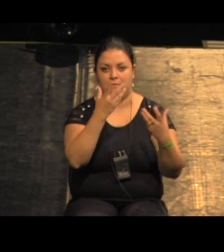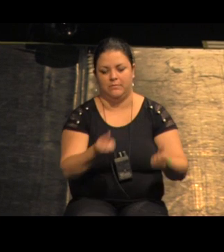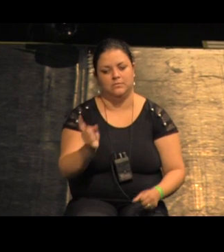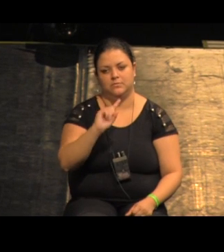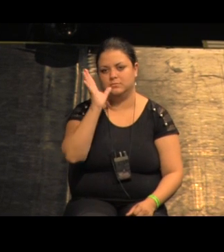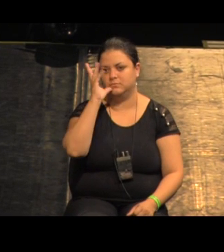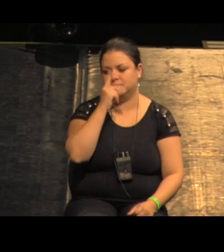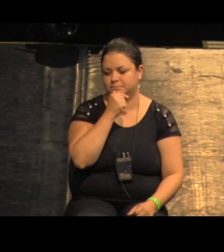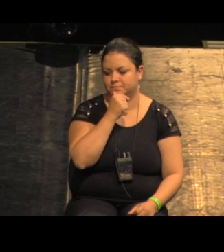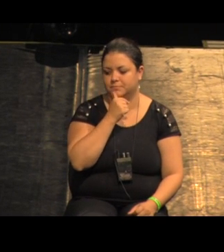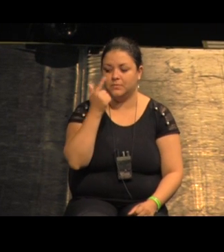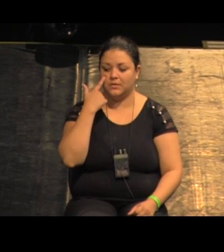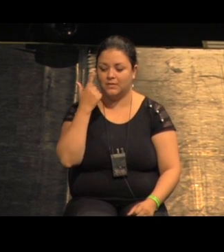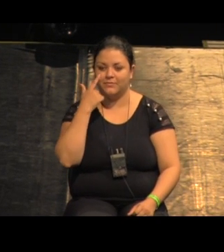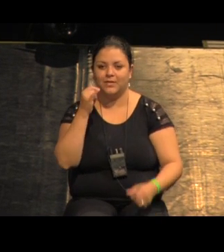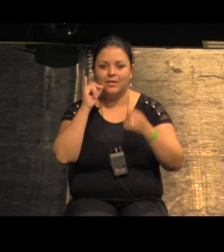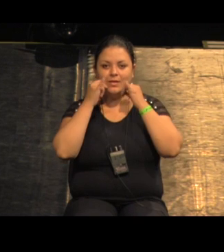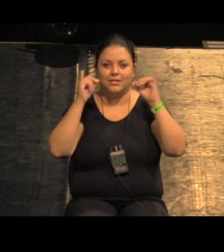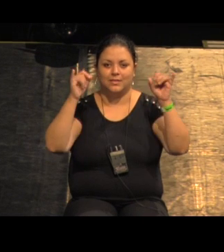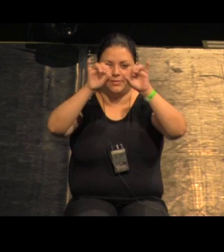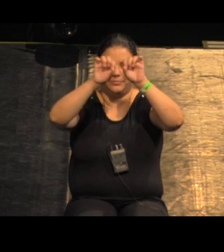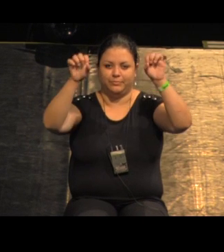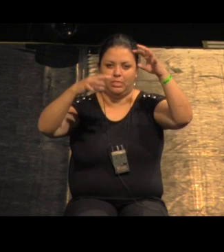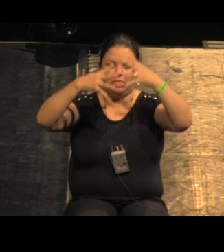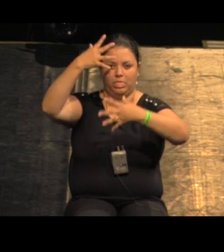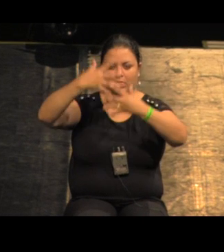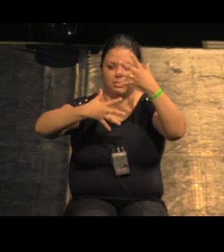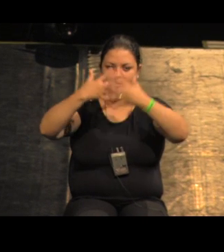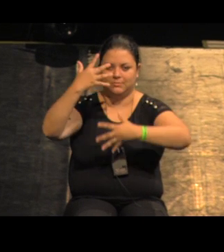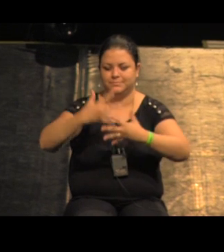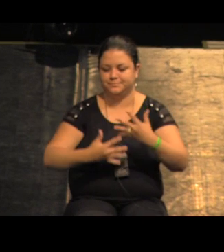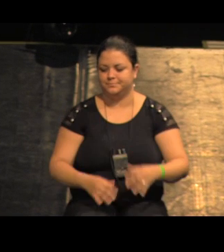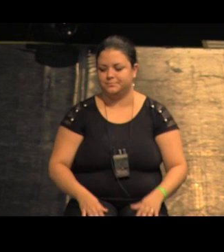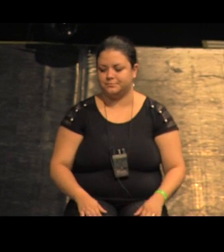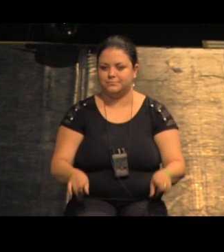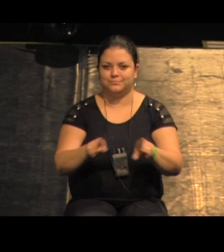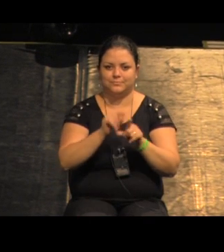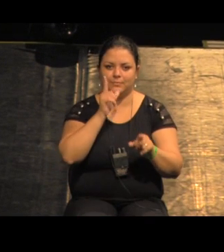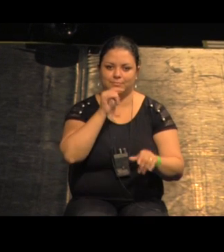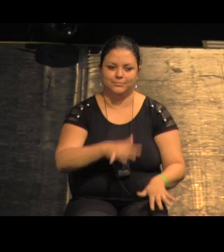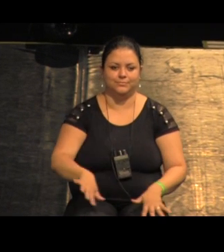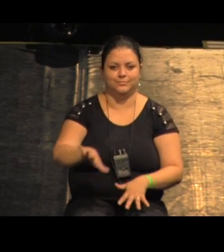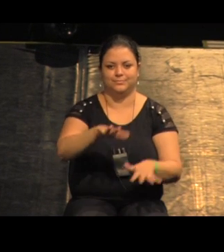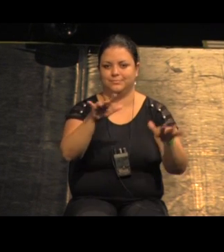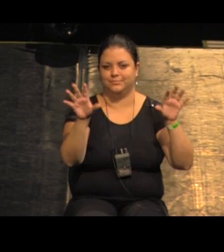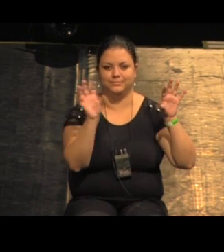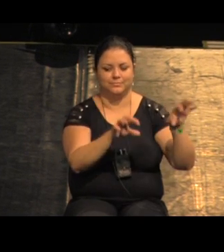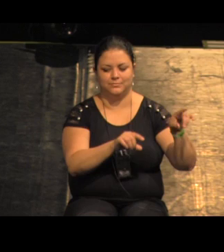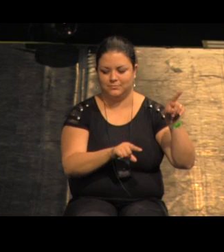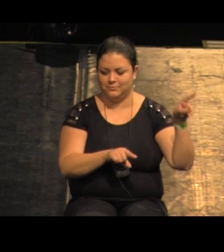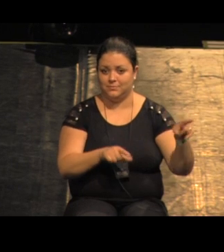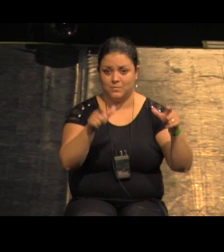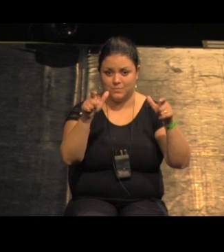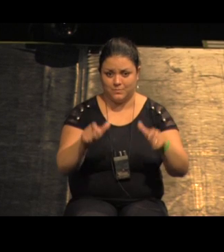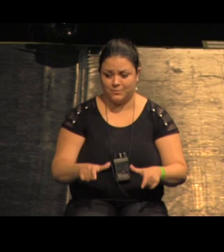a Eletropaulo ajuda bastante nesses lugares esse é outro problema fundamental é uma área alagável esse